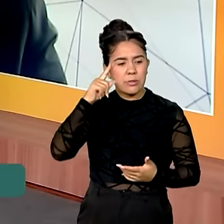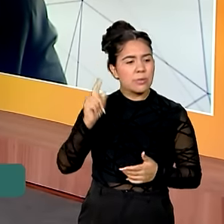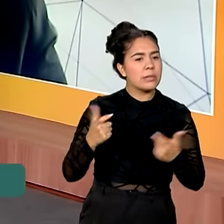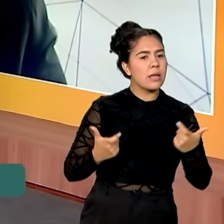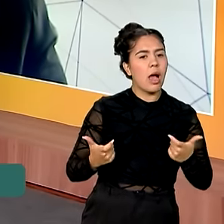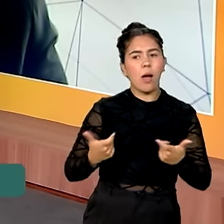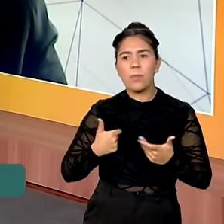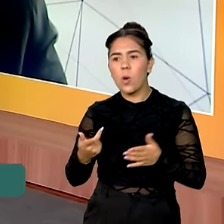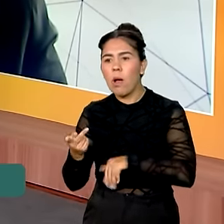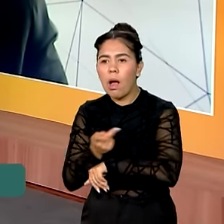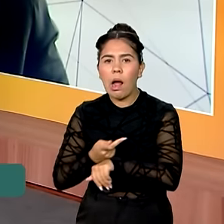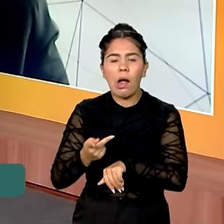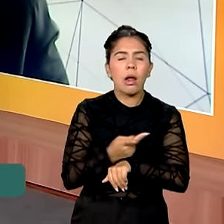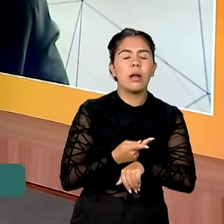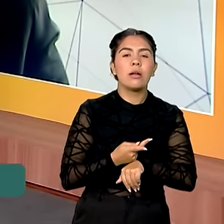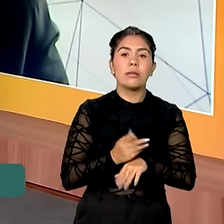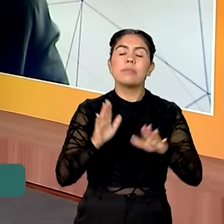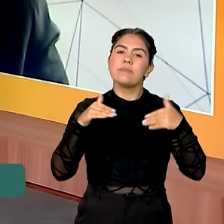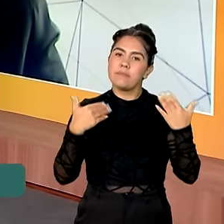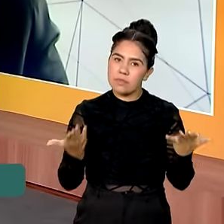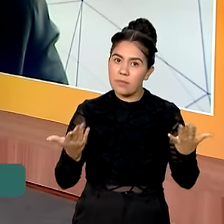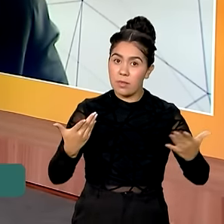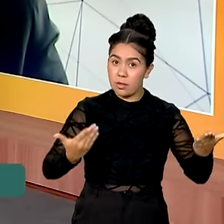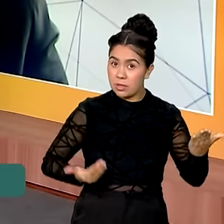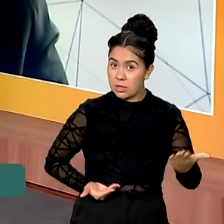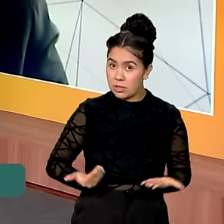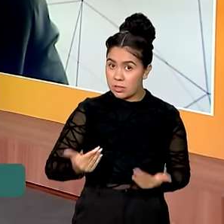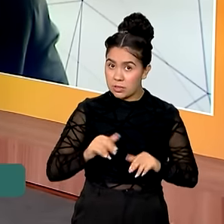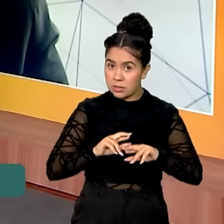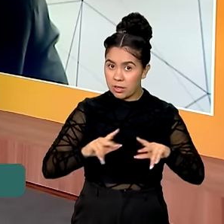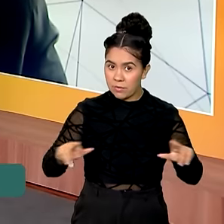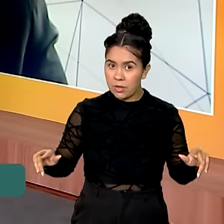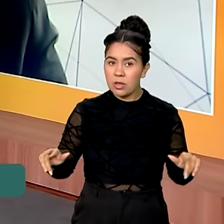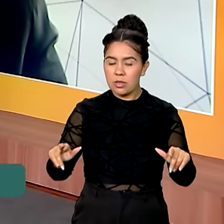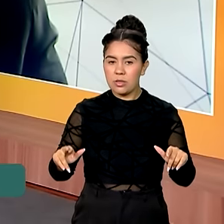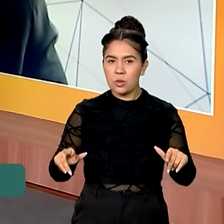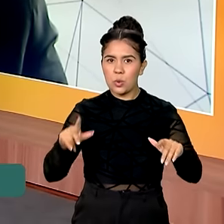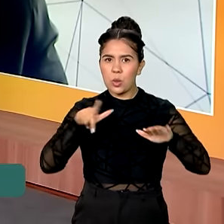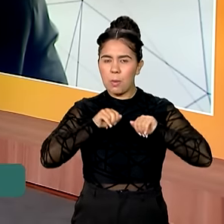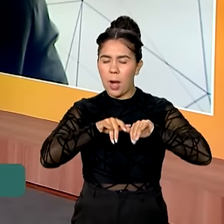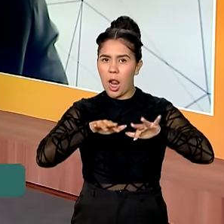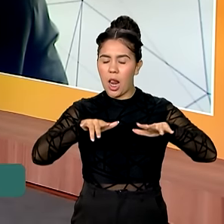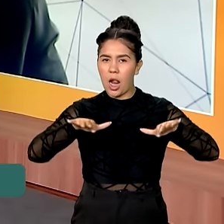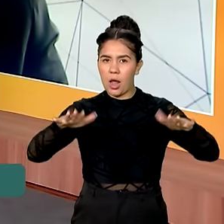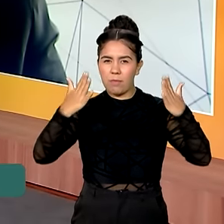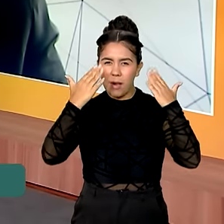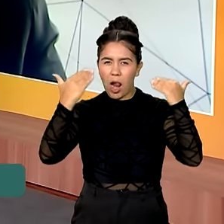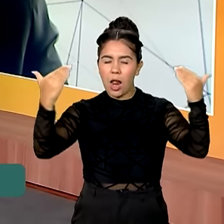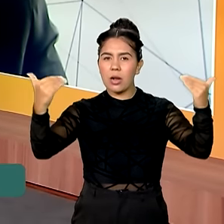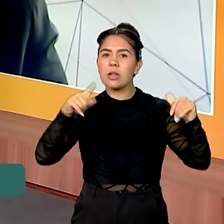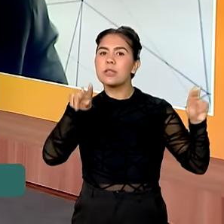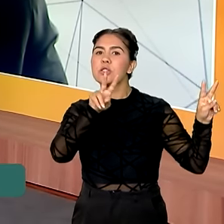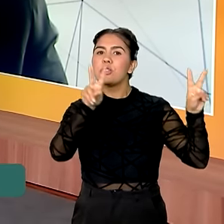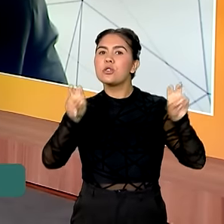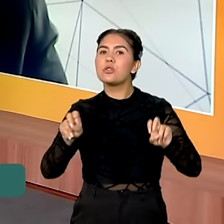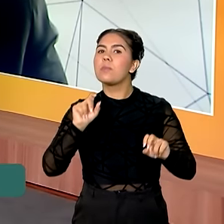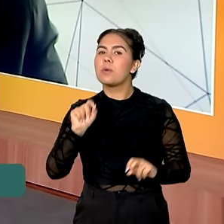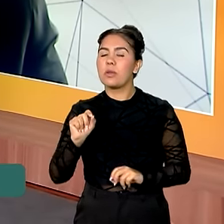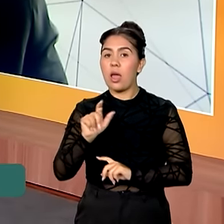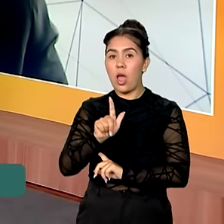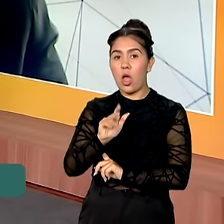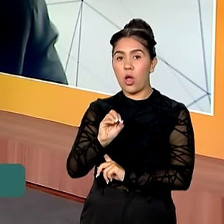acessar. E um dos serviços aí que deu o que falar e que faz muita diferença para o cidadão é essa conta gov